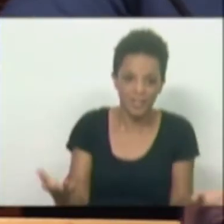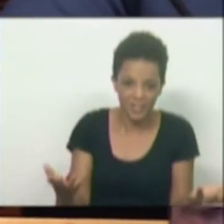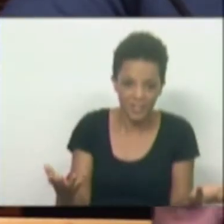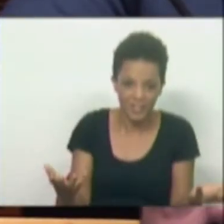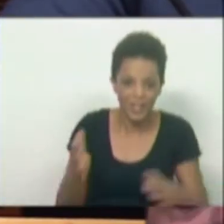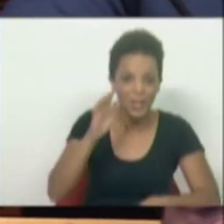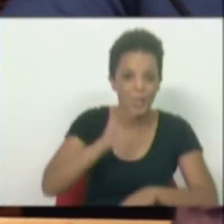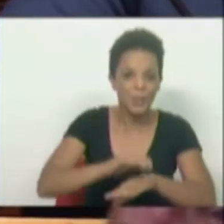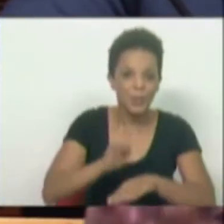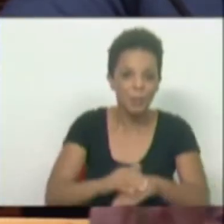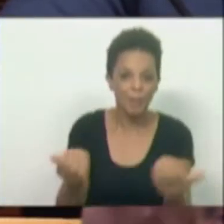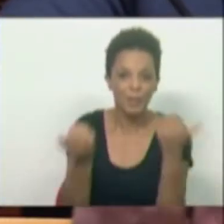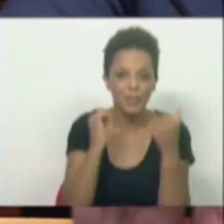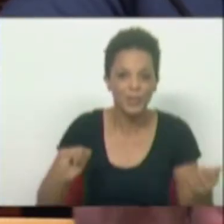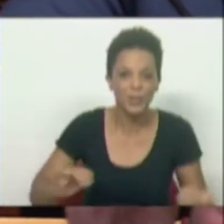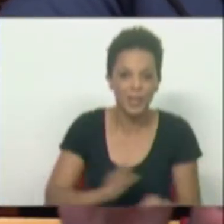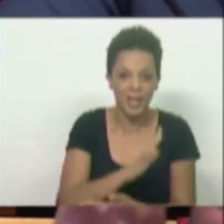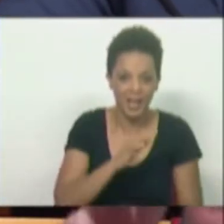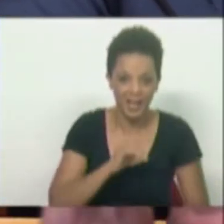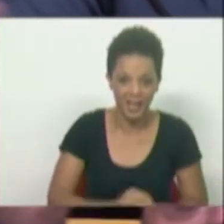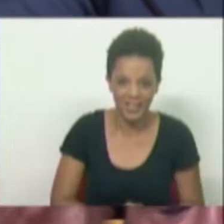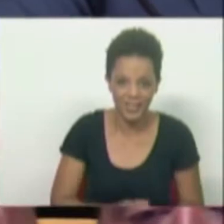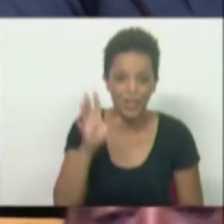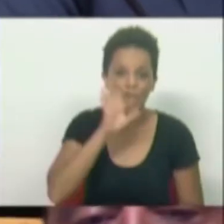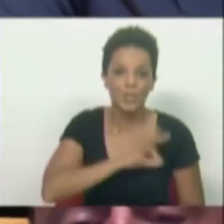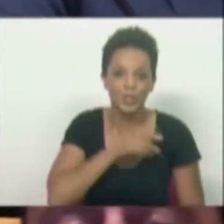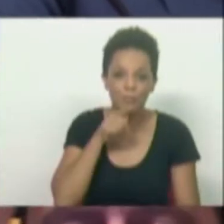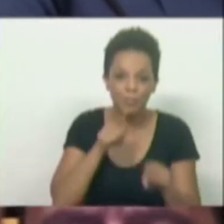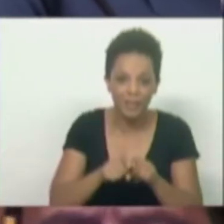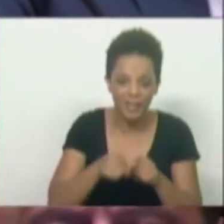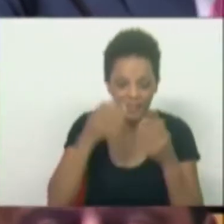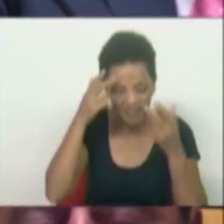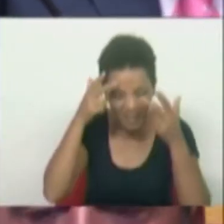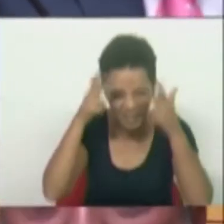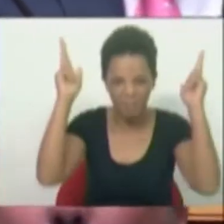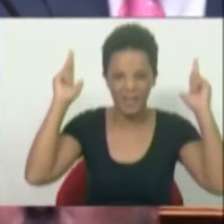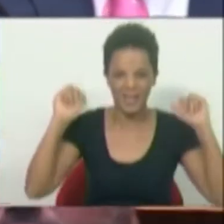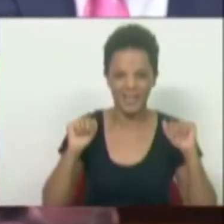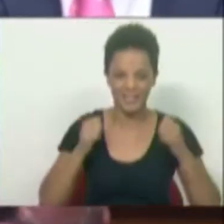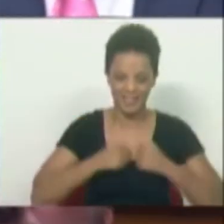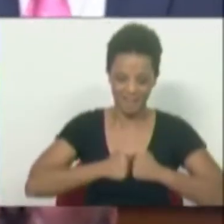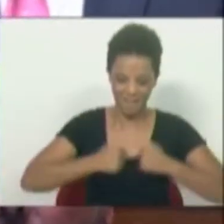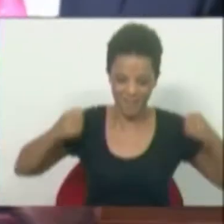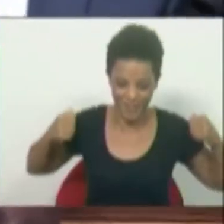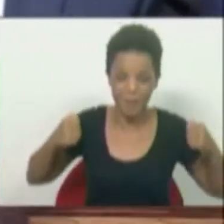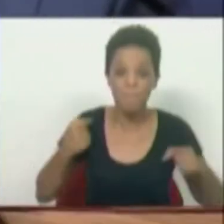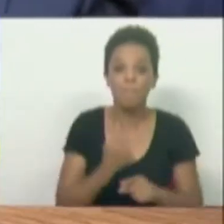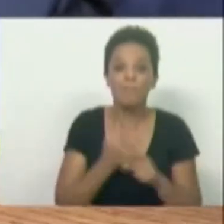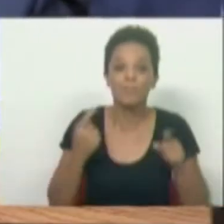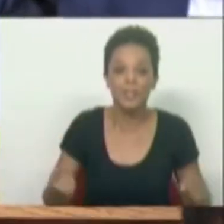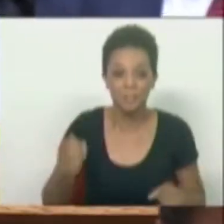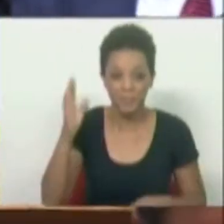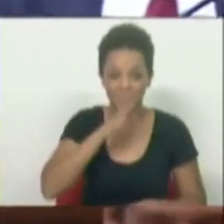julgar pelas notícias dos jornais, liberte-se, senhor